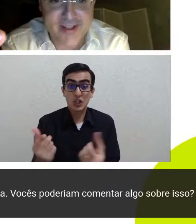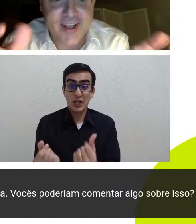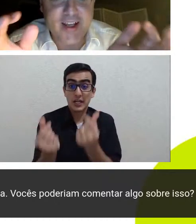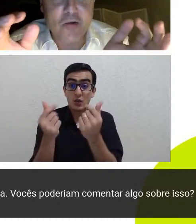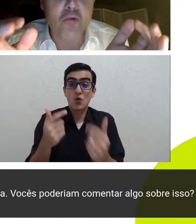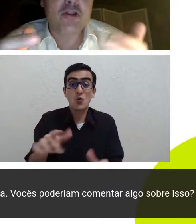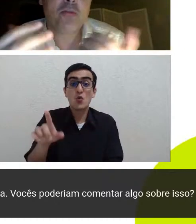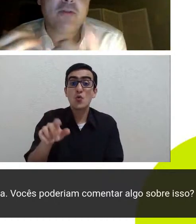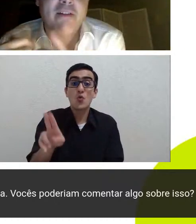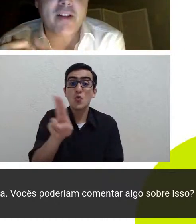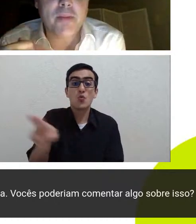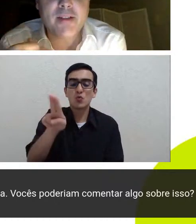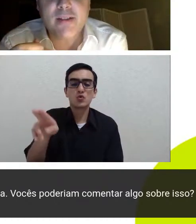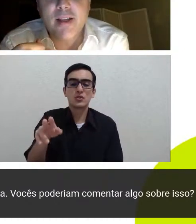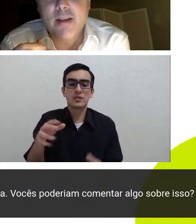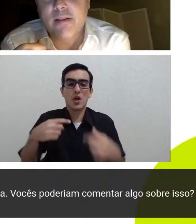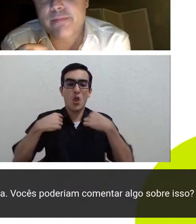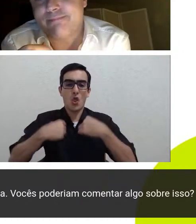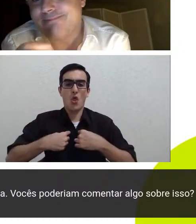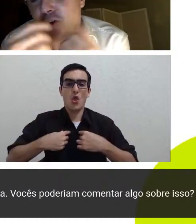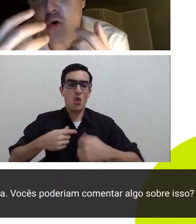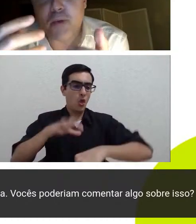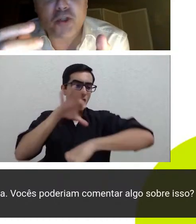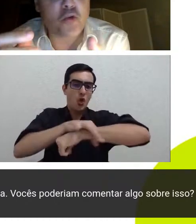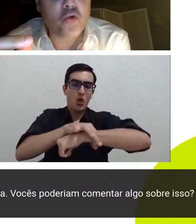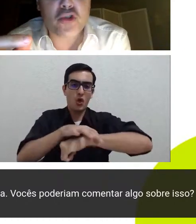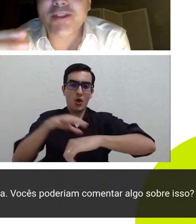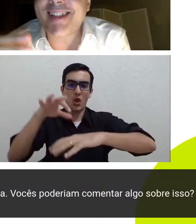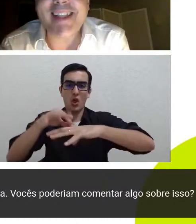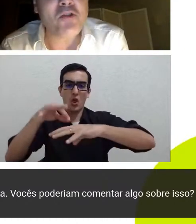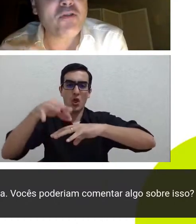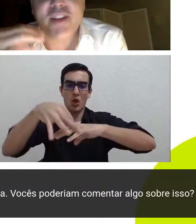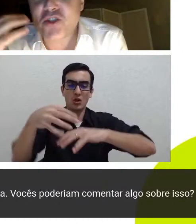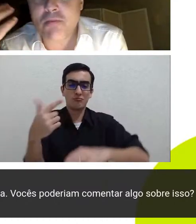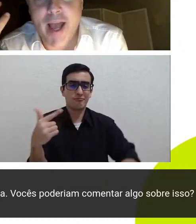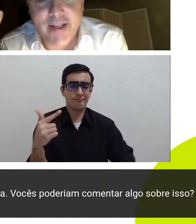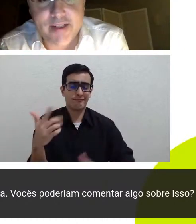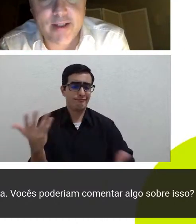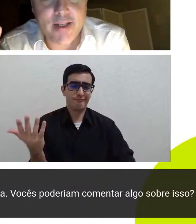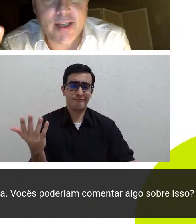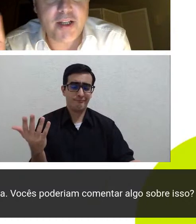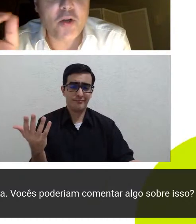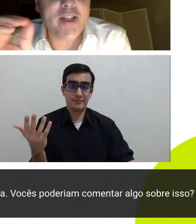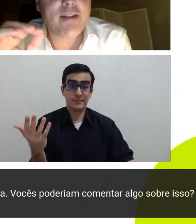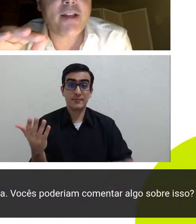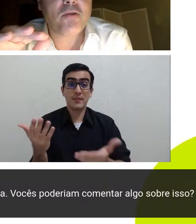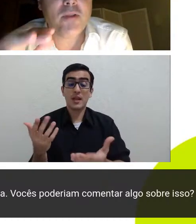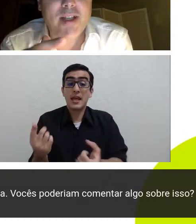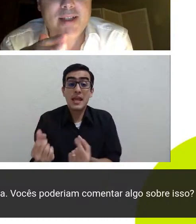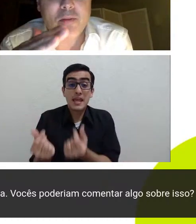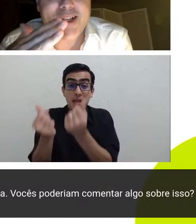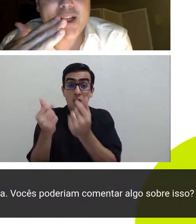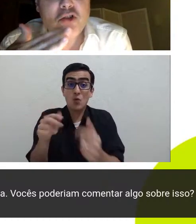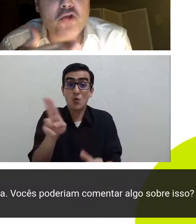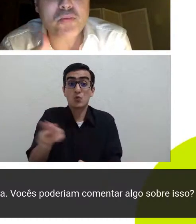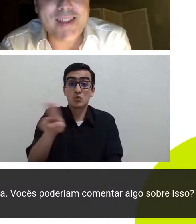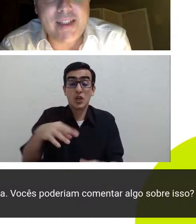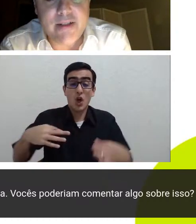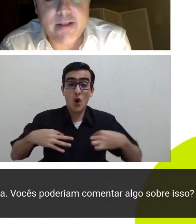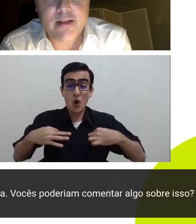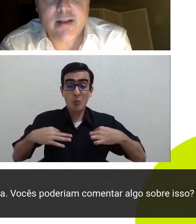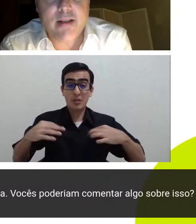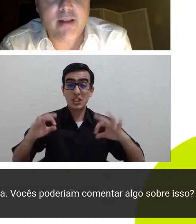joias usam provavelmente roupas que custam cinco vezes mais e que no entanto são bastante